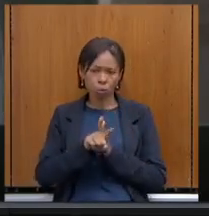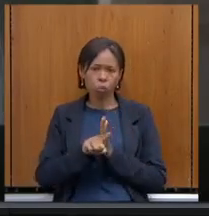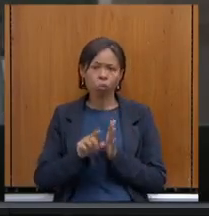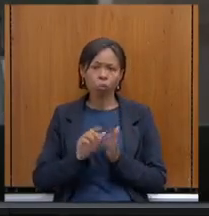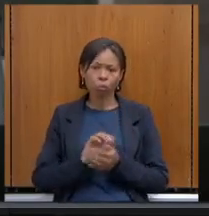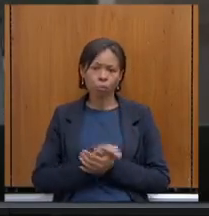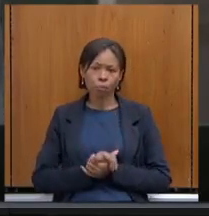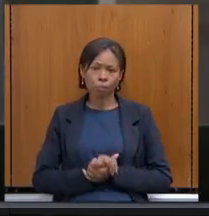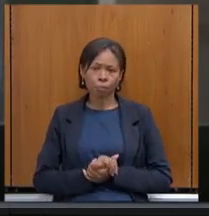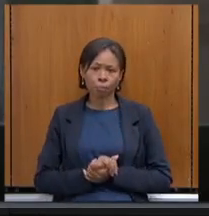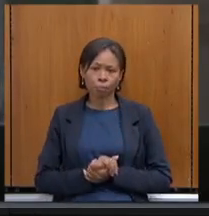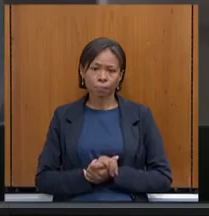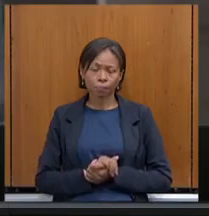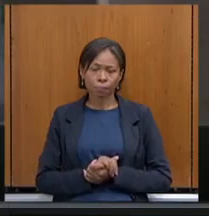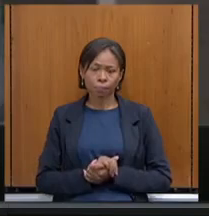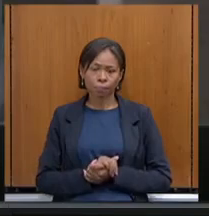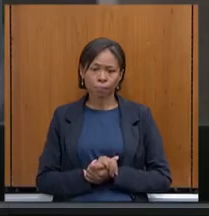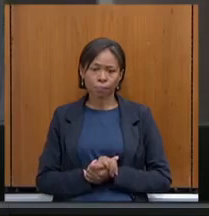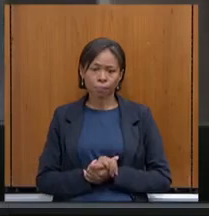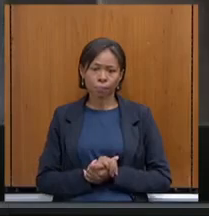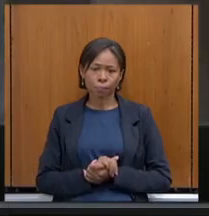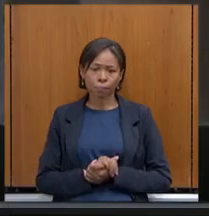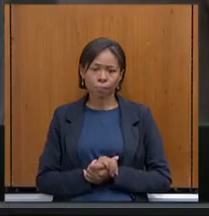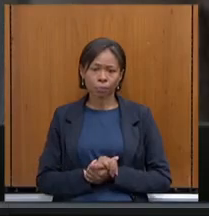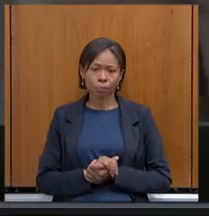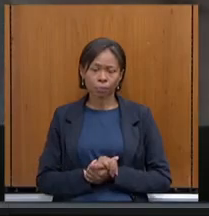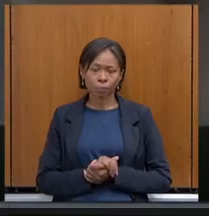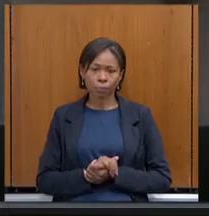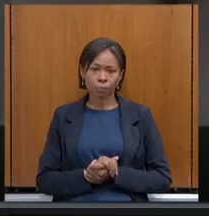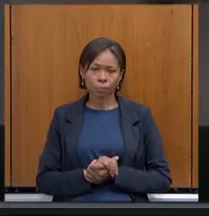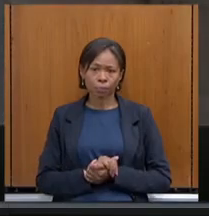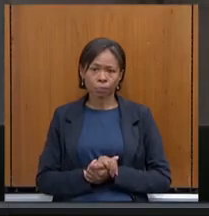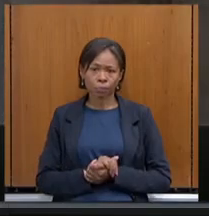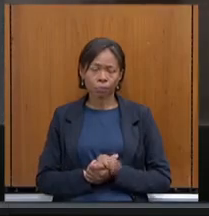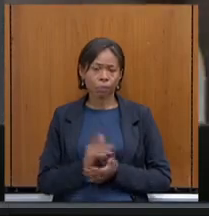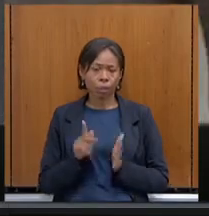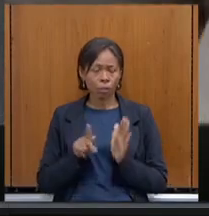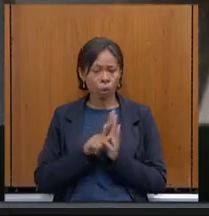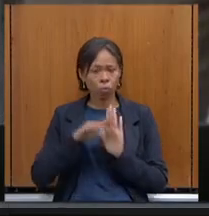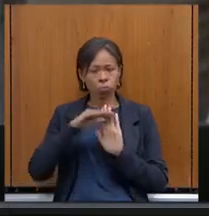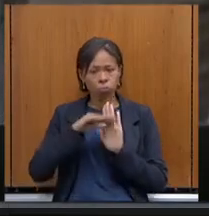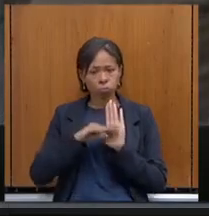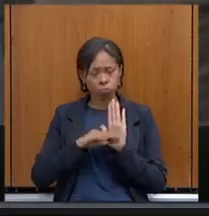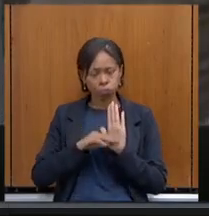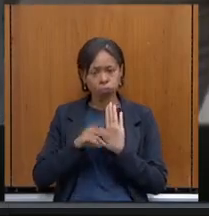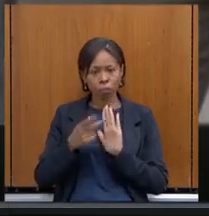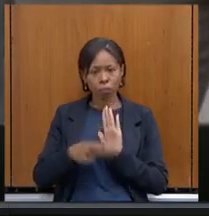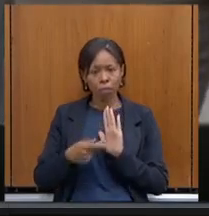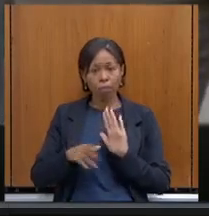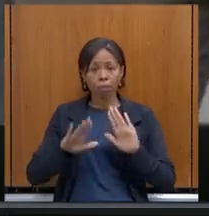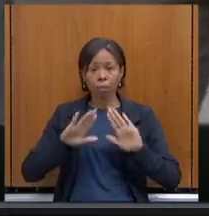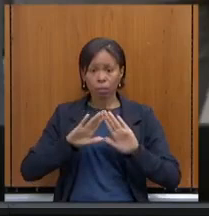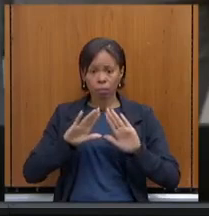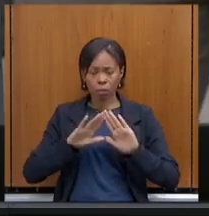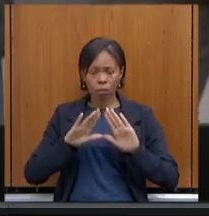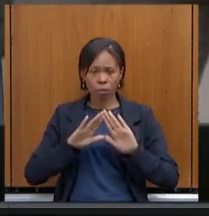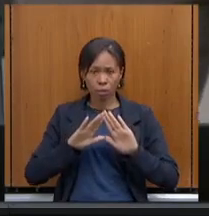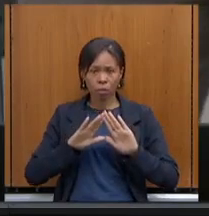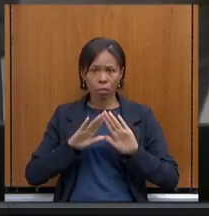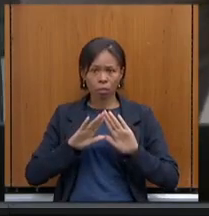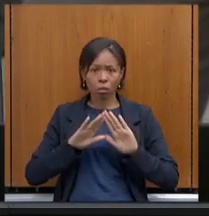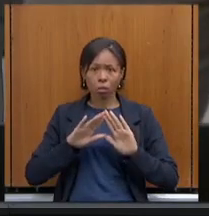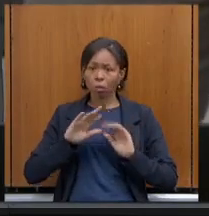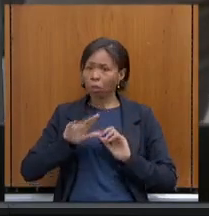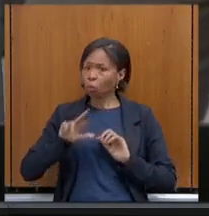mais ou menos no ideário da própria Assembleia Legislativa. Não é de todos, porque aqui